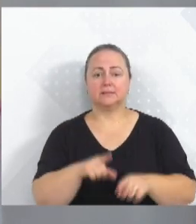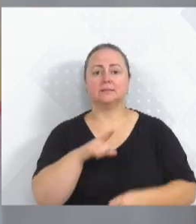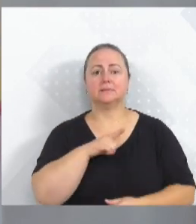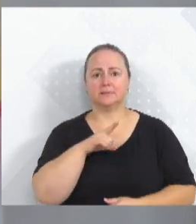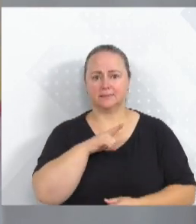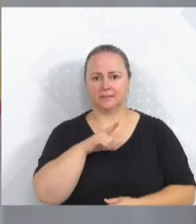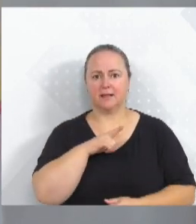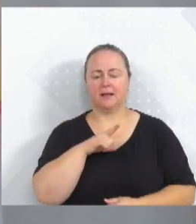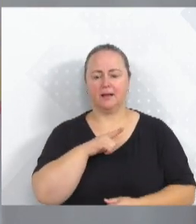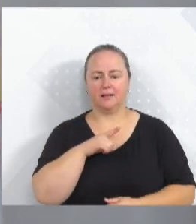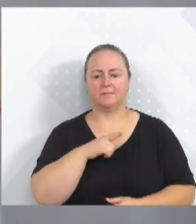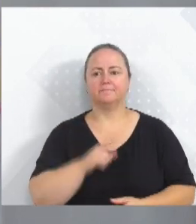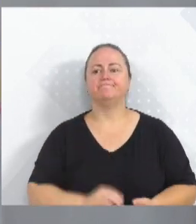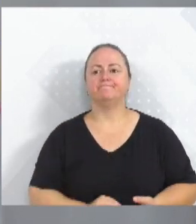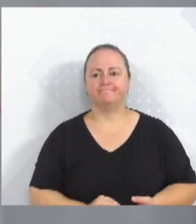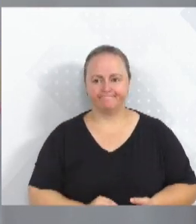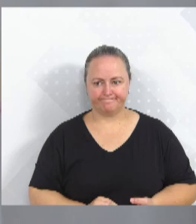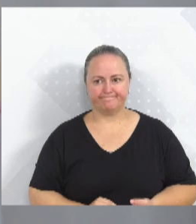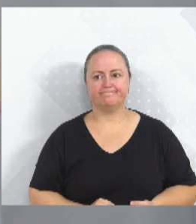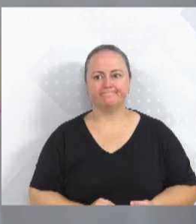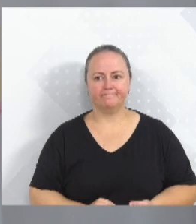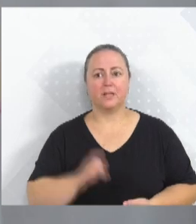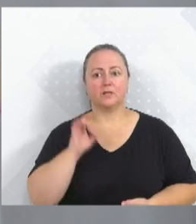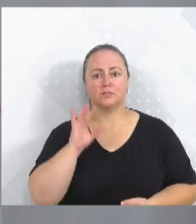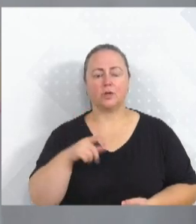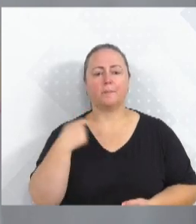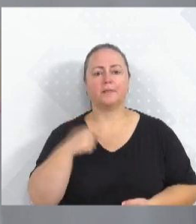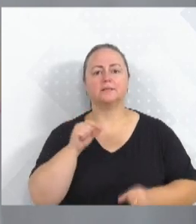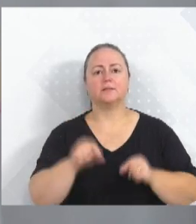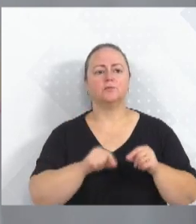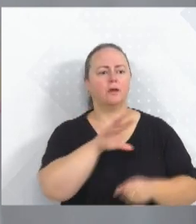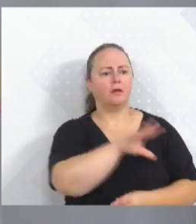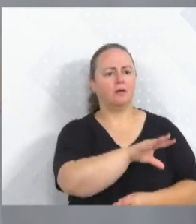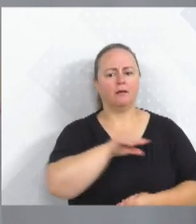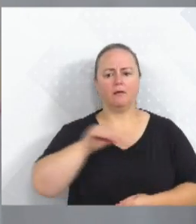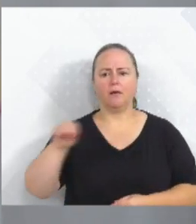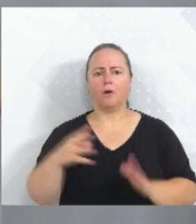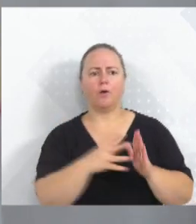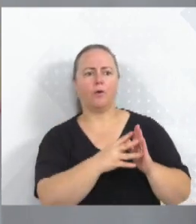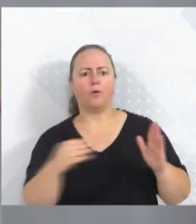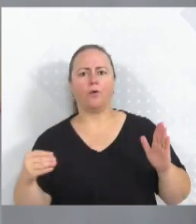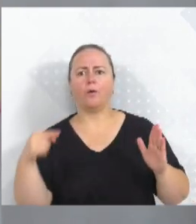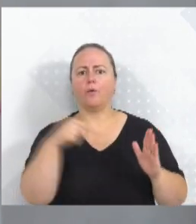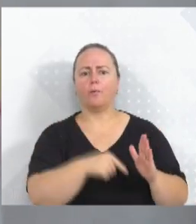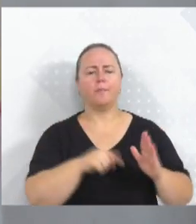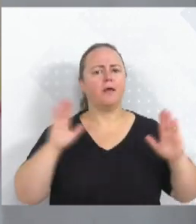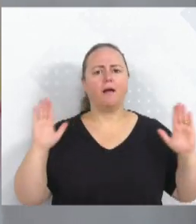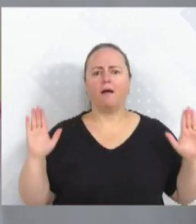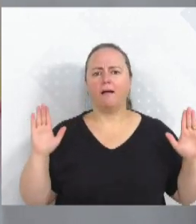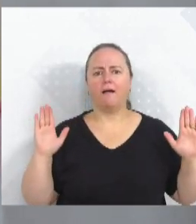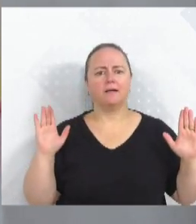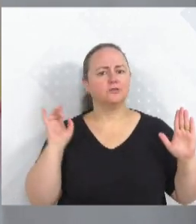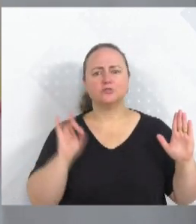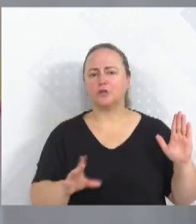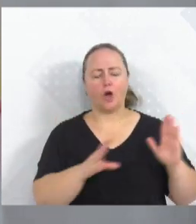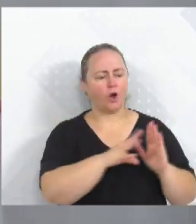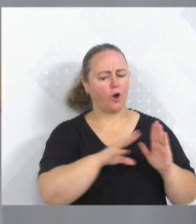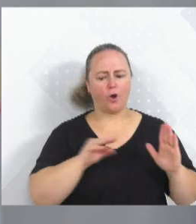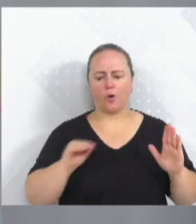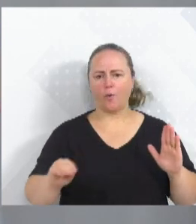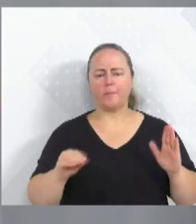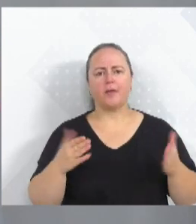Então, assim, nós temos só que fazer o contra o C e o contra o V. Copia e cola, gente. Desde